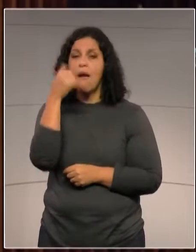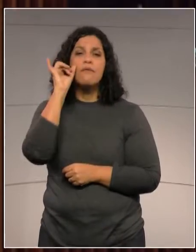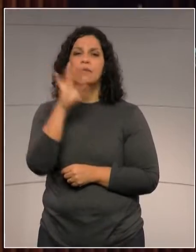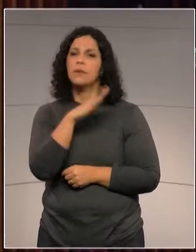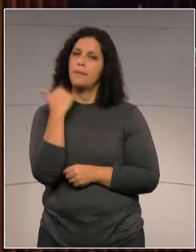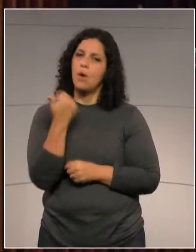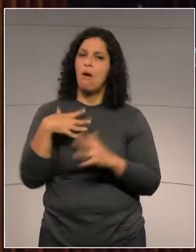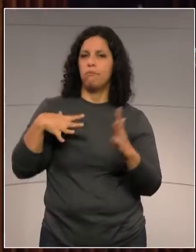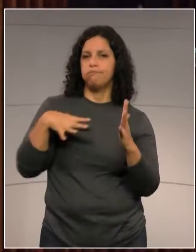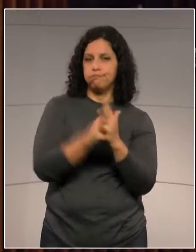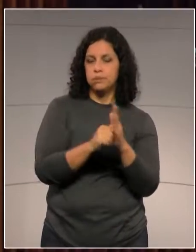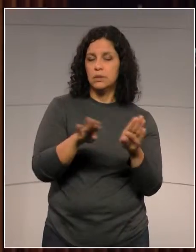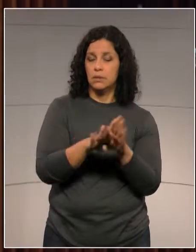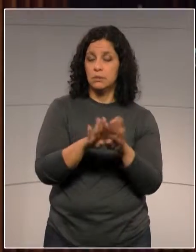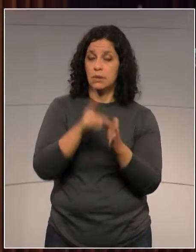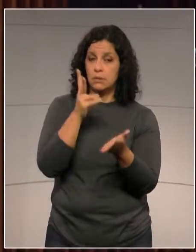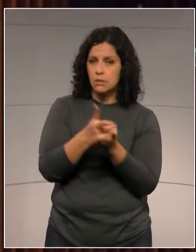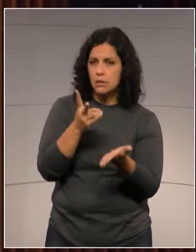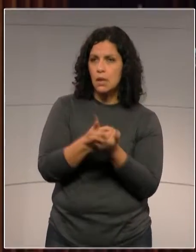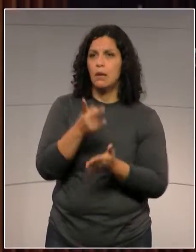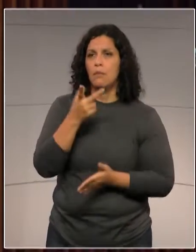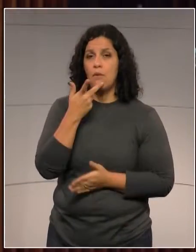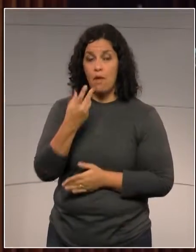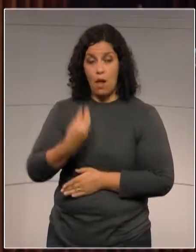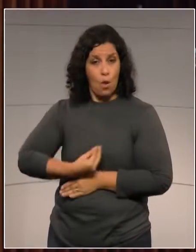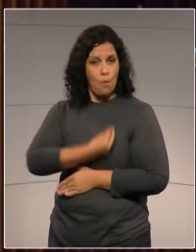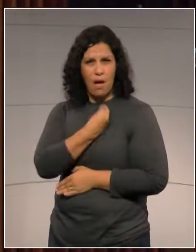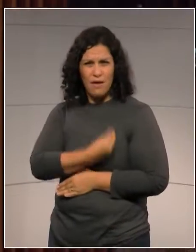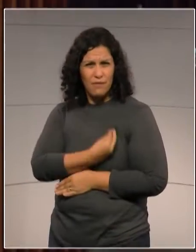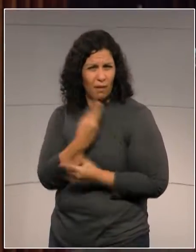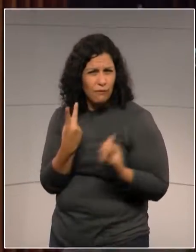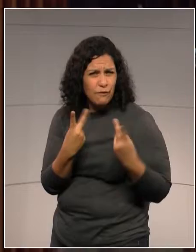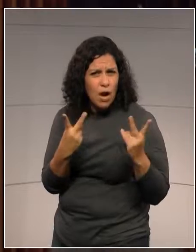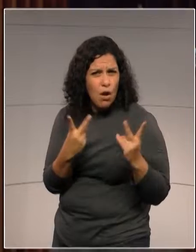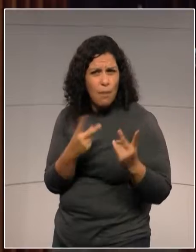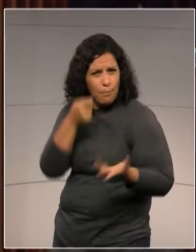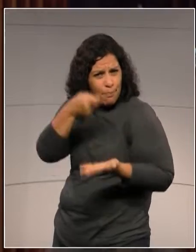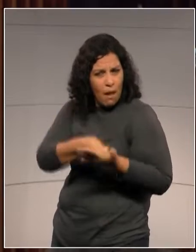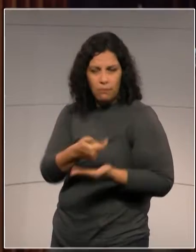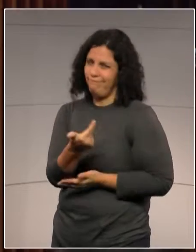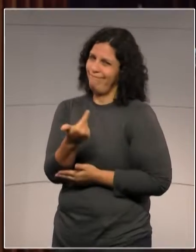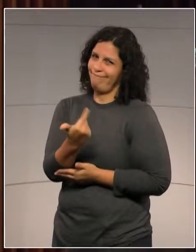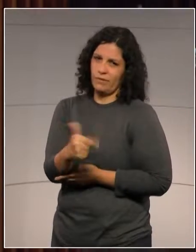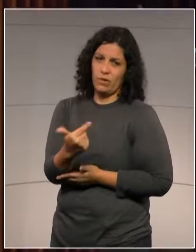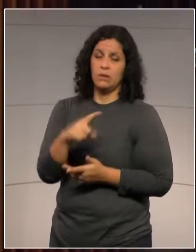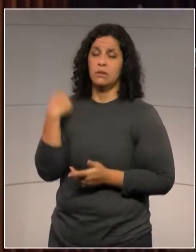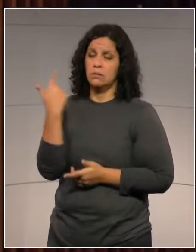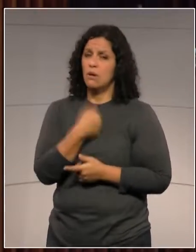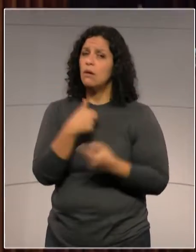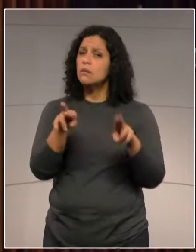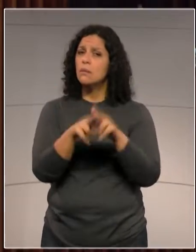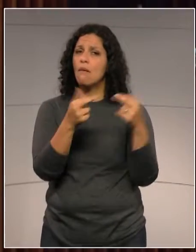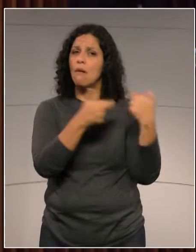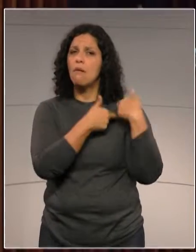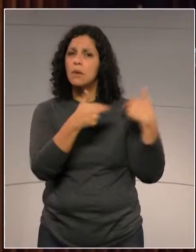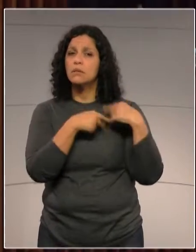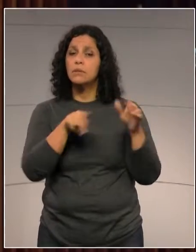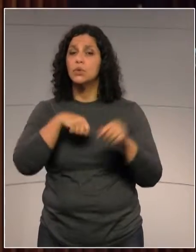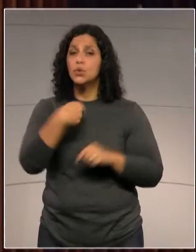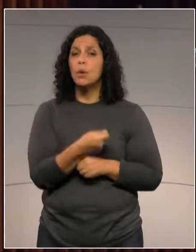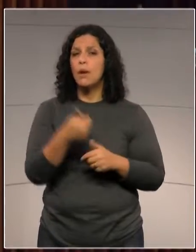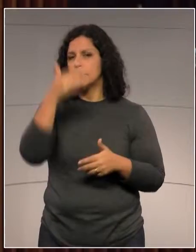evitadas, sempre eu digo que uma vida não tem preço, e essas obrigações, sejam por parte das